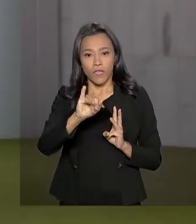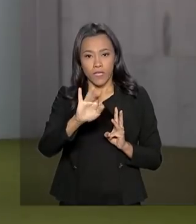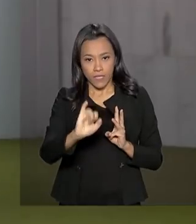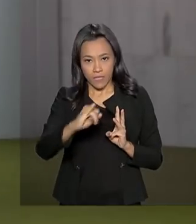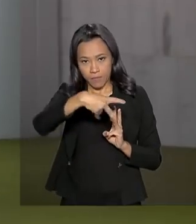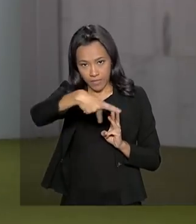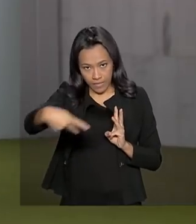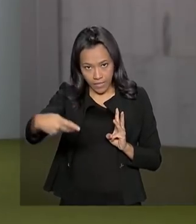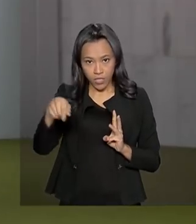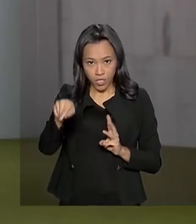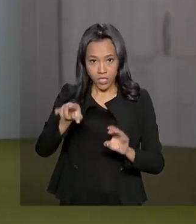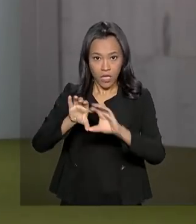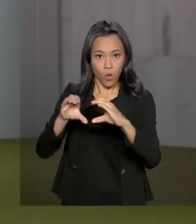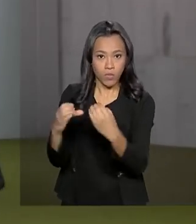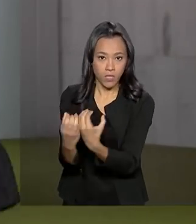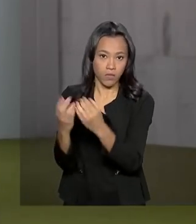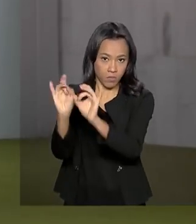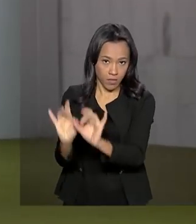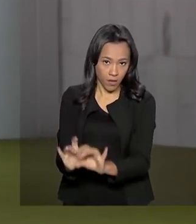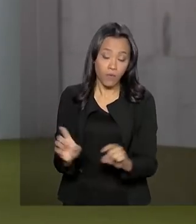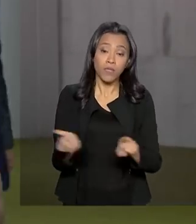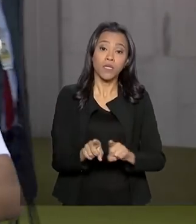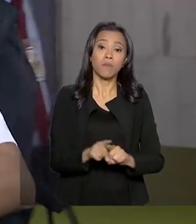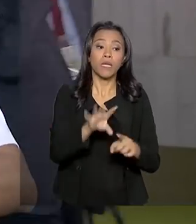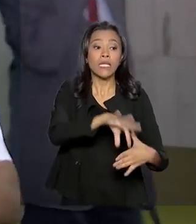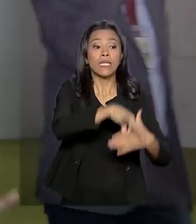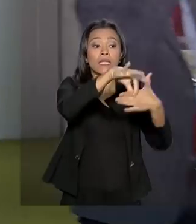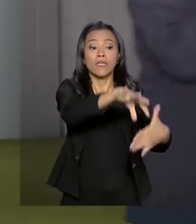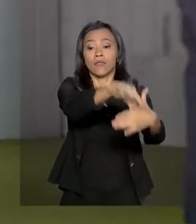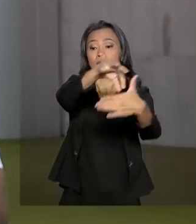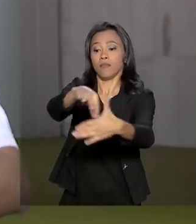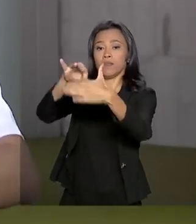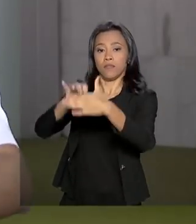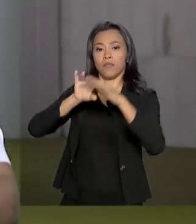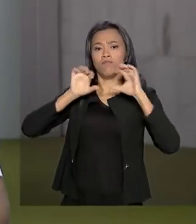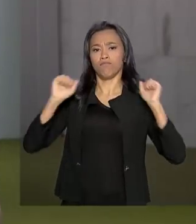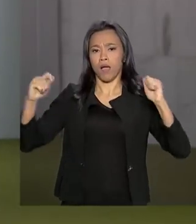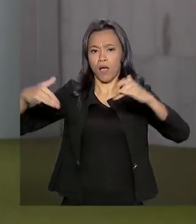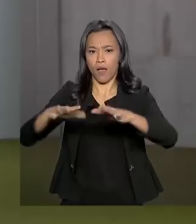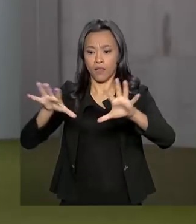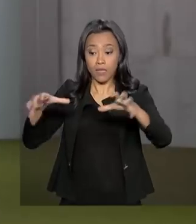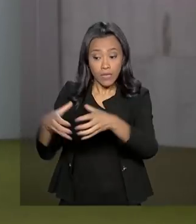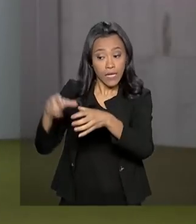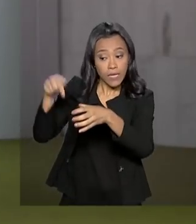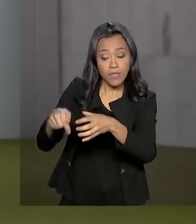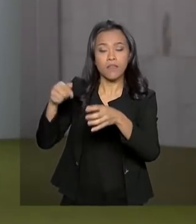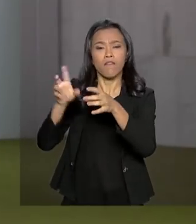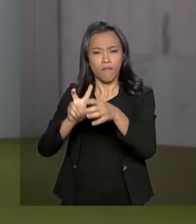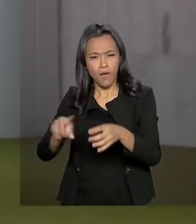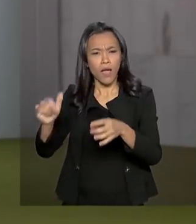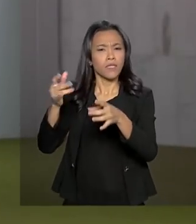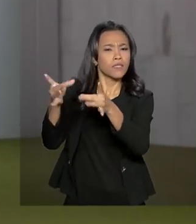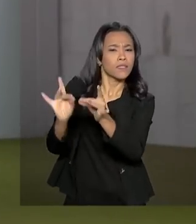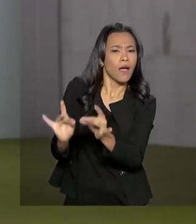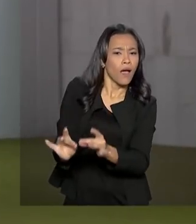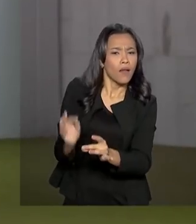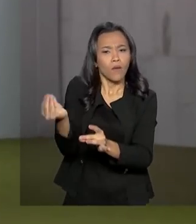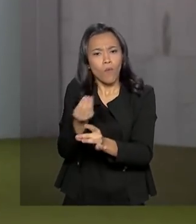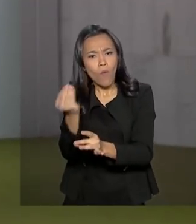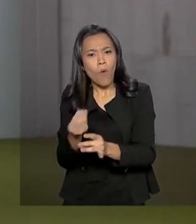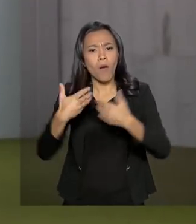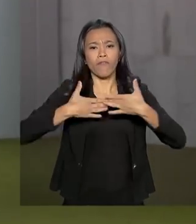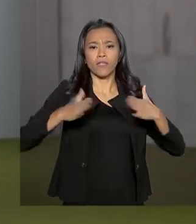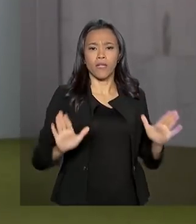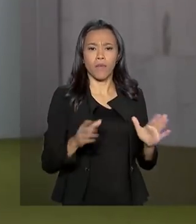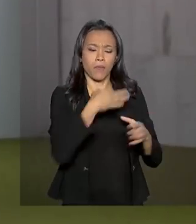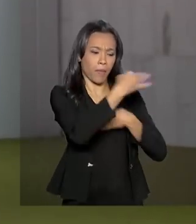o deputado Silvio Costa Filho e os líderes partidários. Desse encontro devem sair aí os detalhes sobre as audiências públicas que